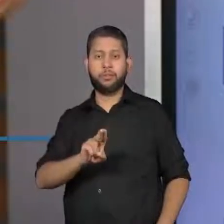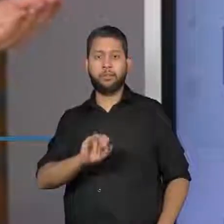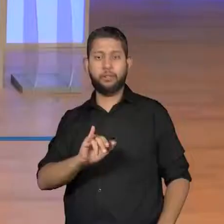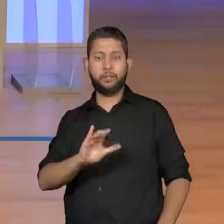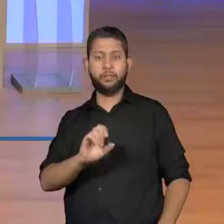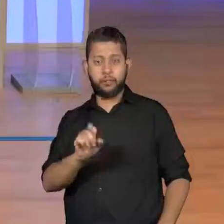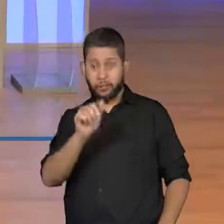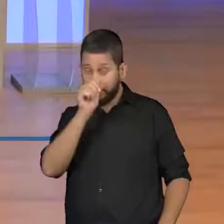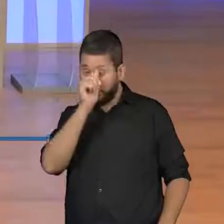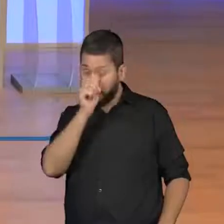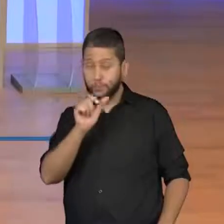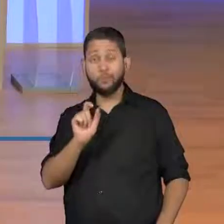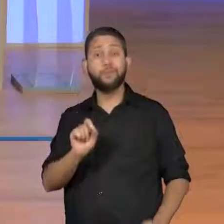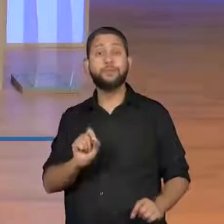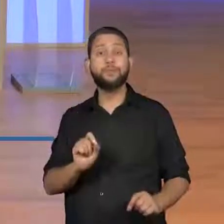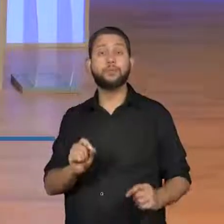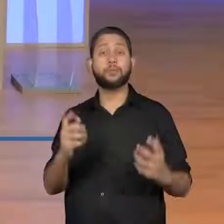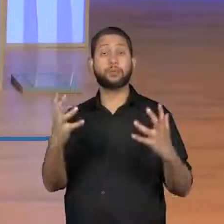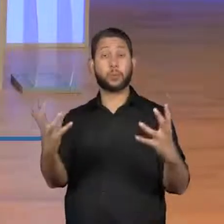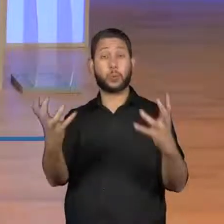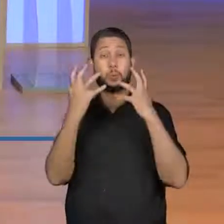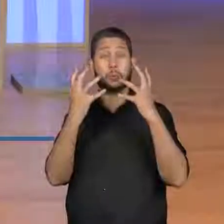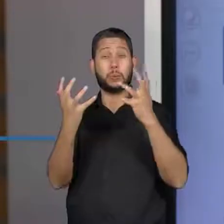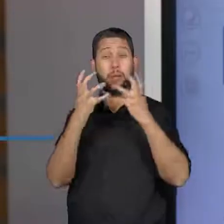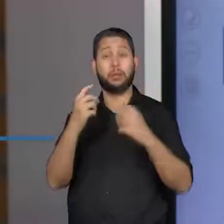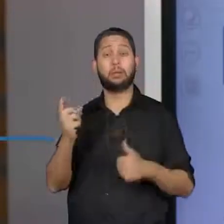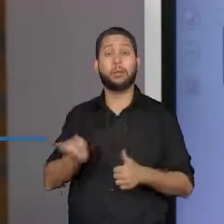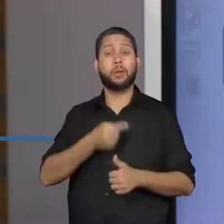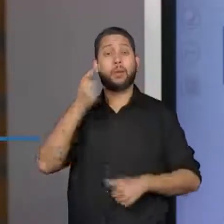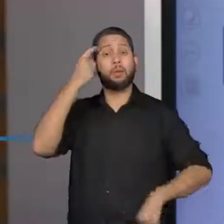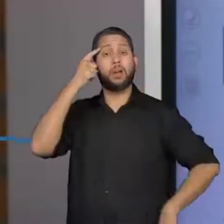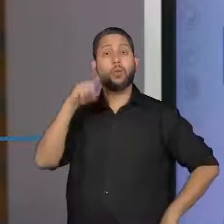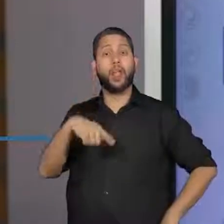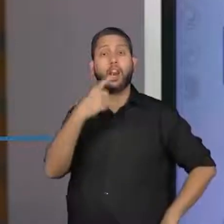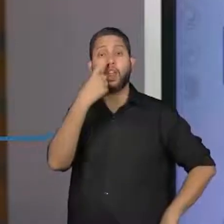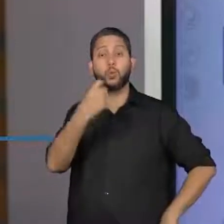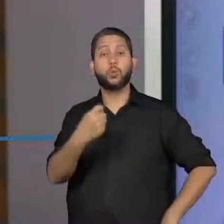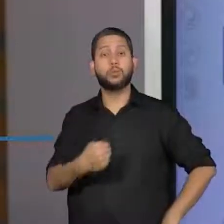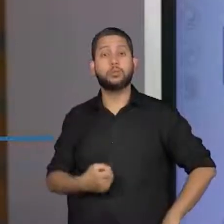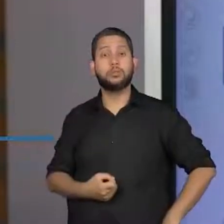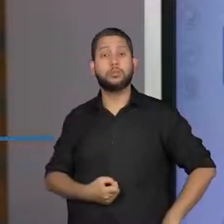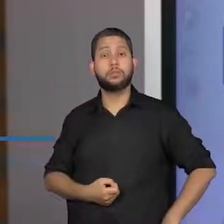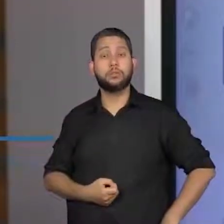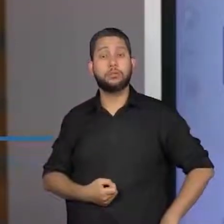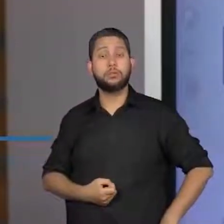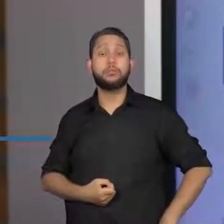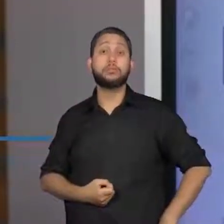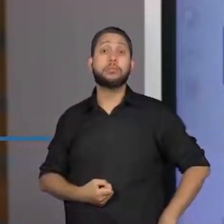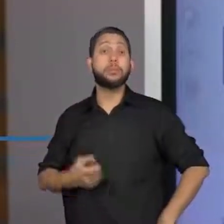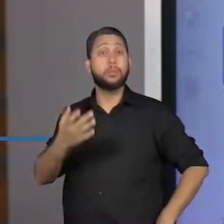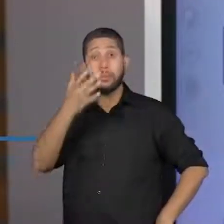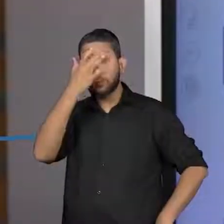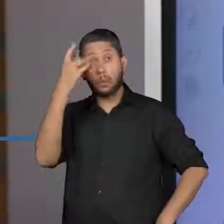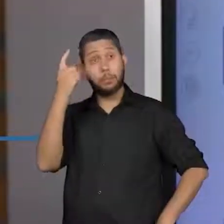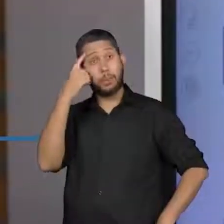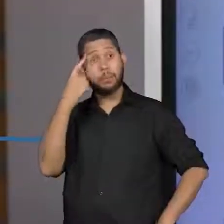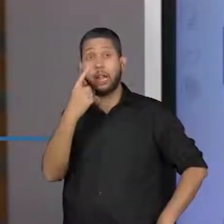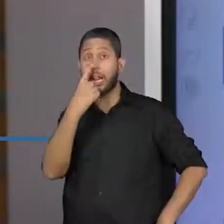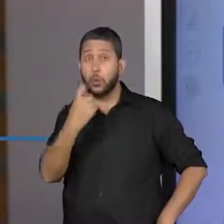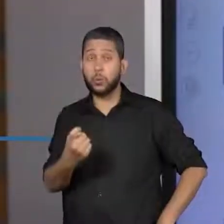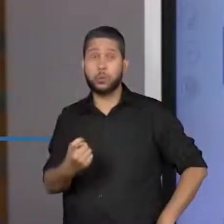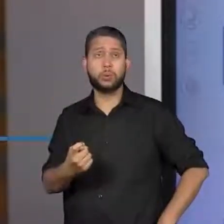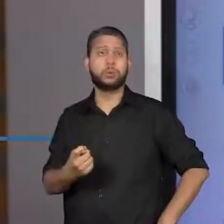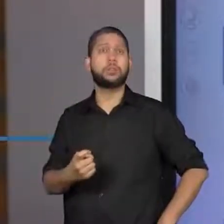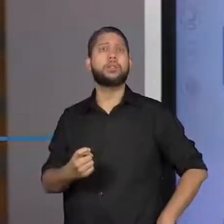além de tudo isso que o Pro Rafa falou, mas o que vem primeiro é lixo. E muitas vezes a gente pensa somente assim no lixo. Não,